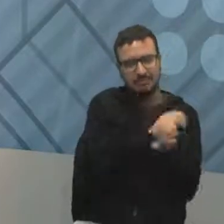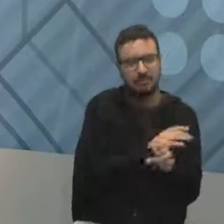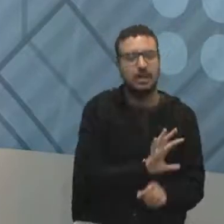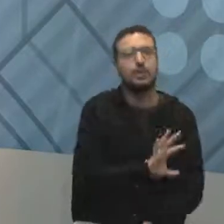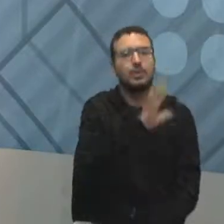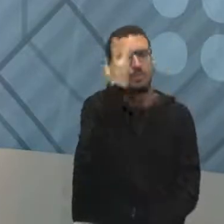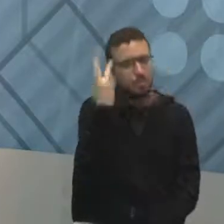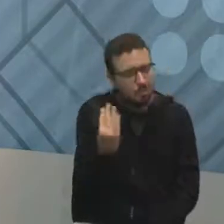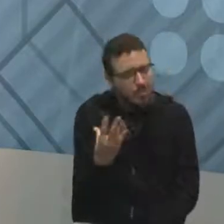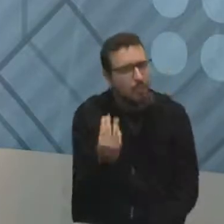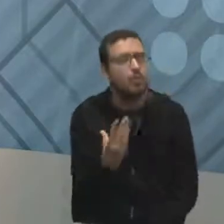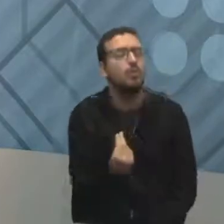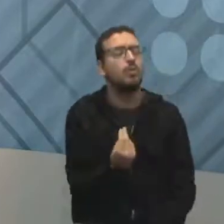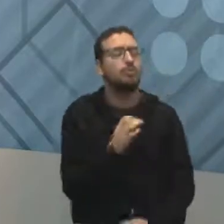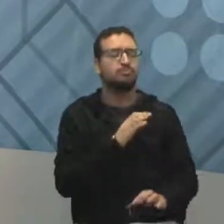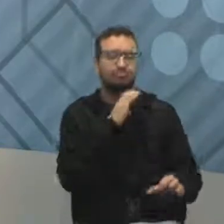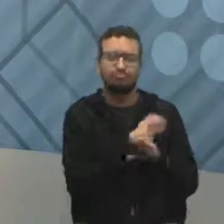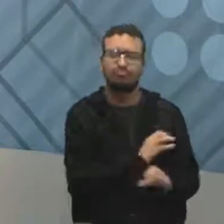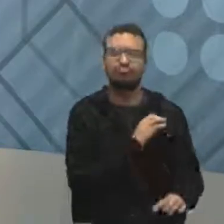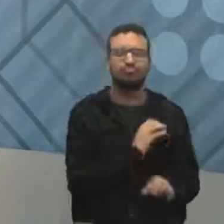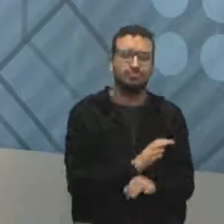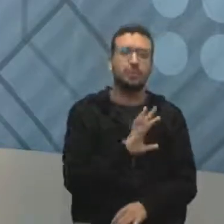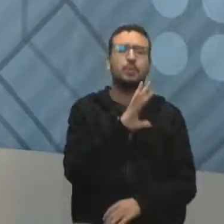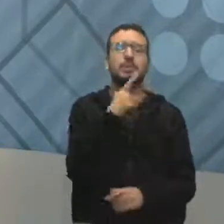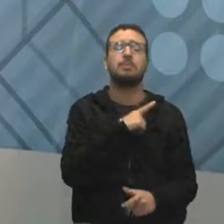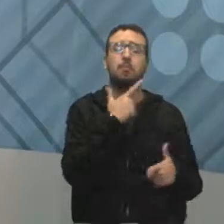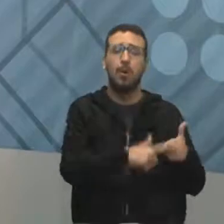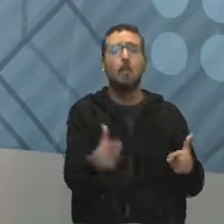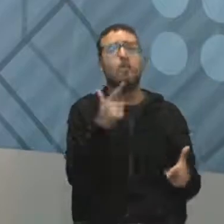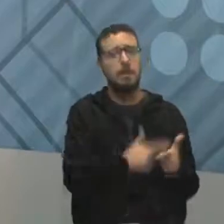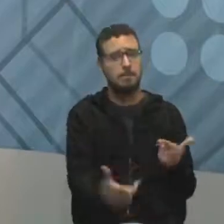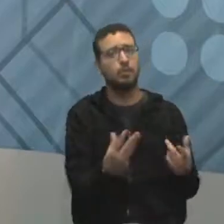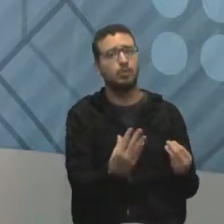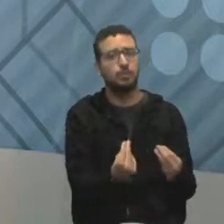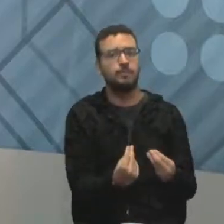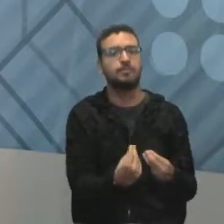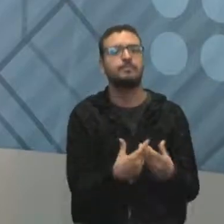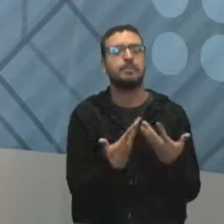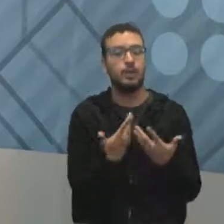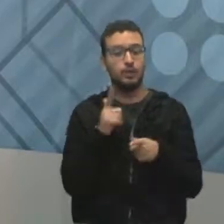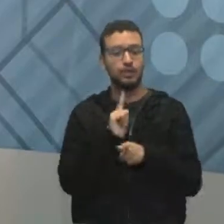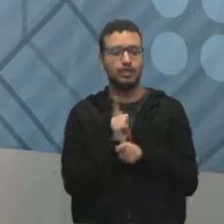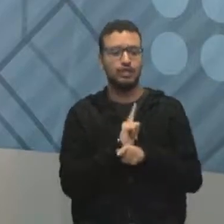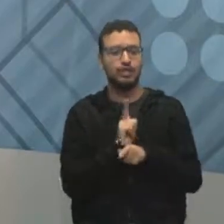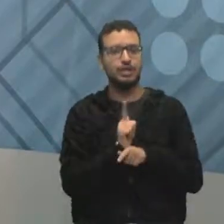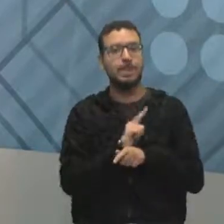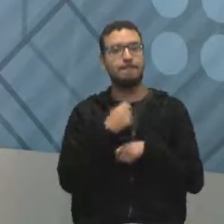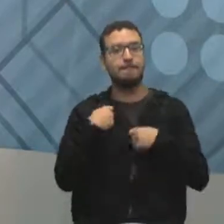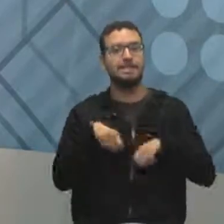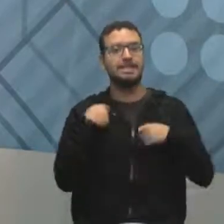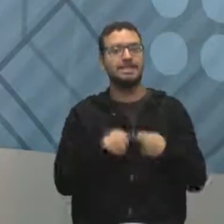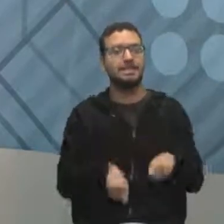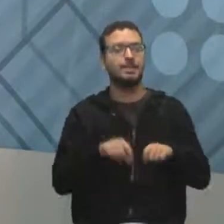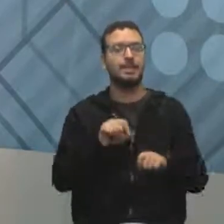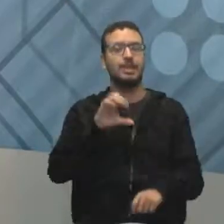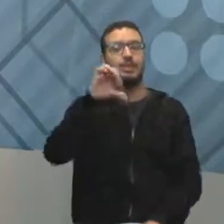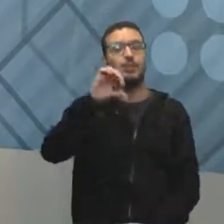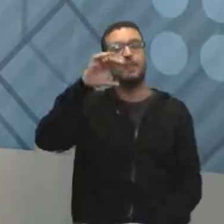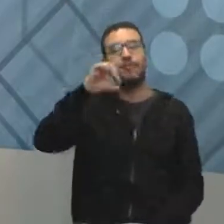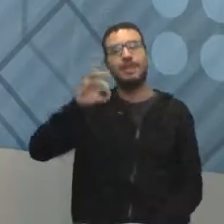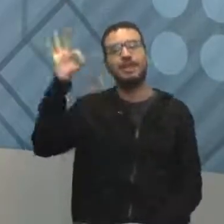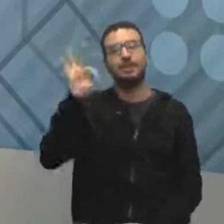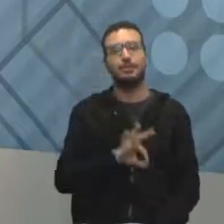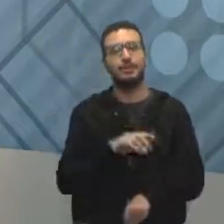muito nos projetos e leva à maioria dos problemas. E que o gerente de projetos precisa gastar 90% do seu